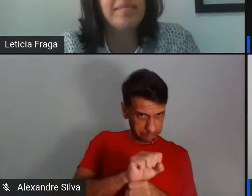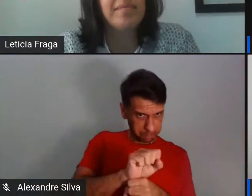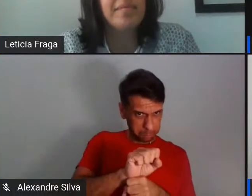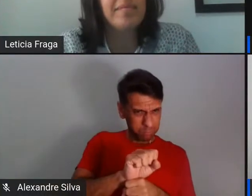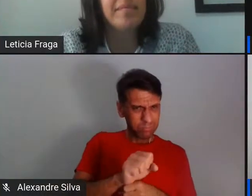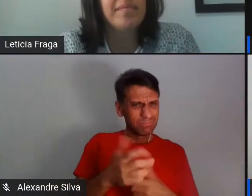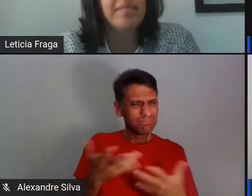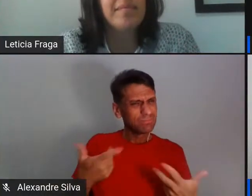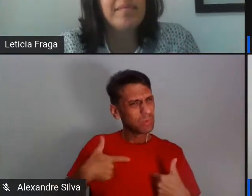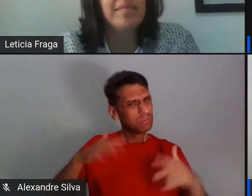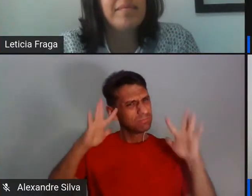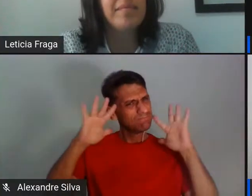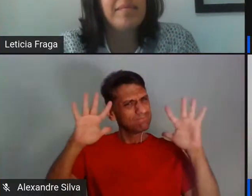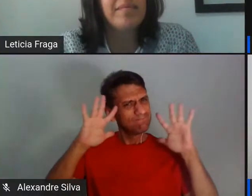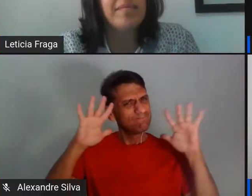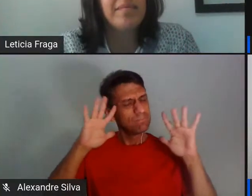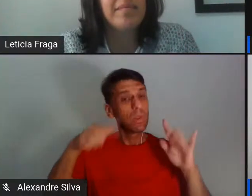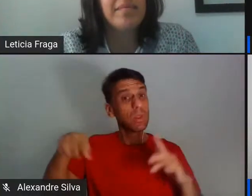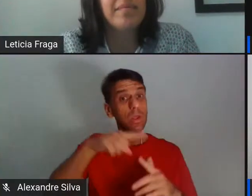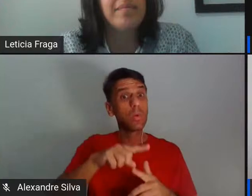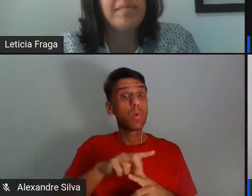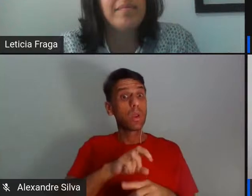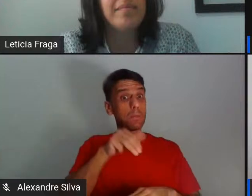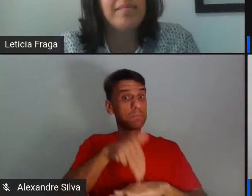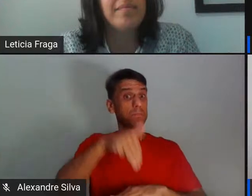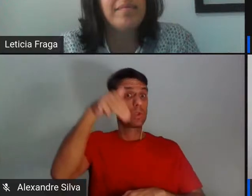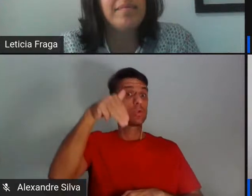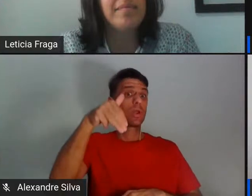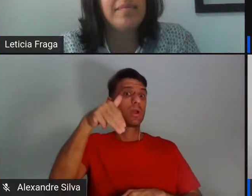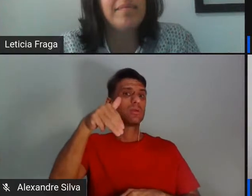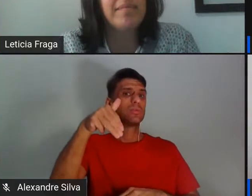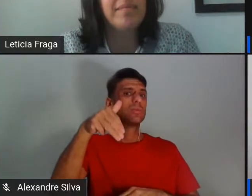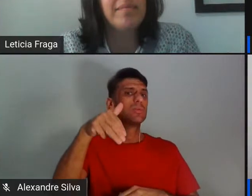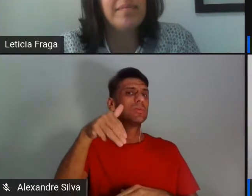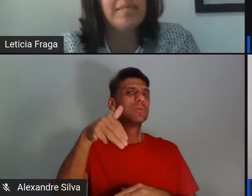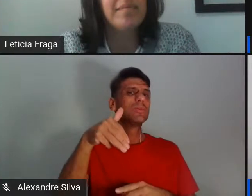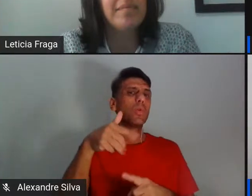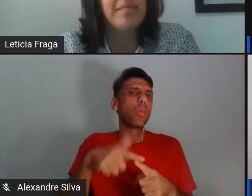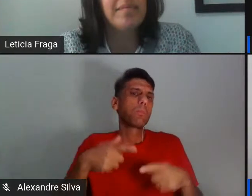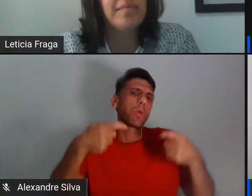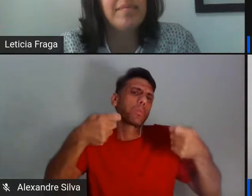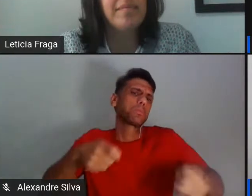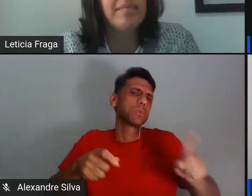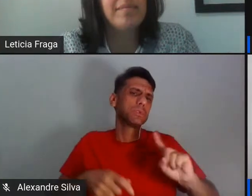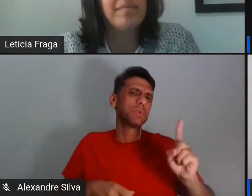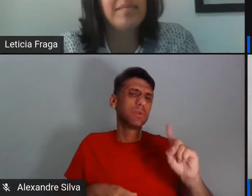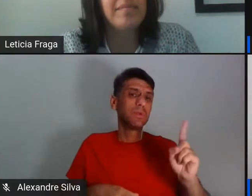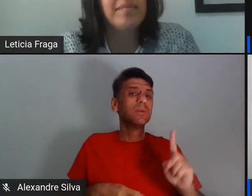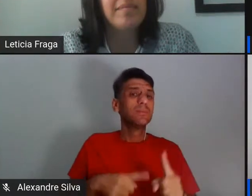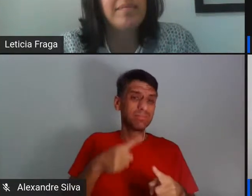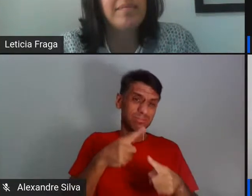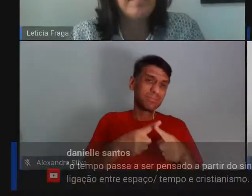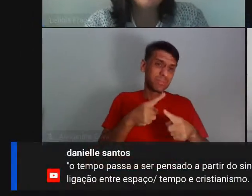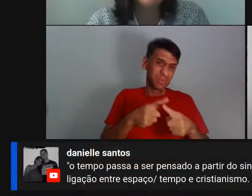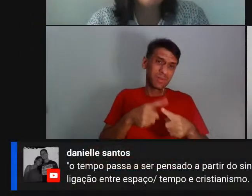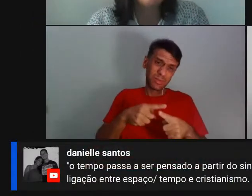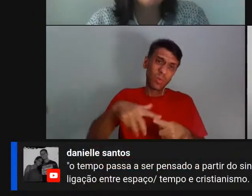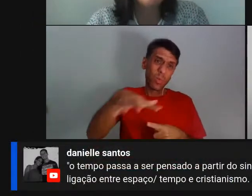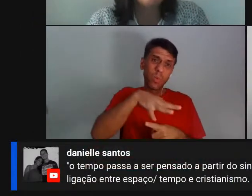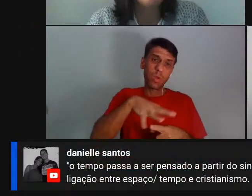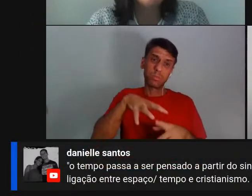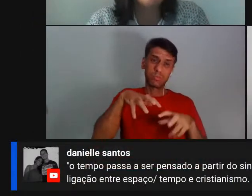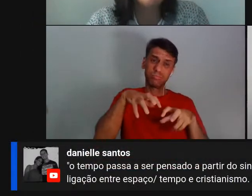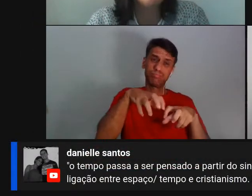Eu quero fazer isso, entrar no mestrado, não porque eu não precise, né? Mas porque eu sei que é um local que eu tenho que ocupar